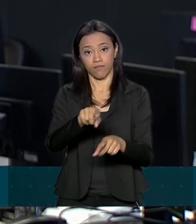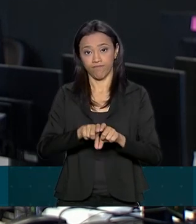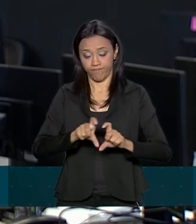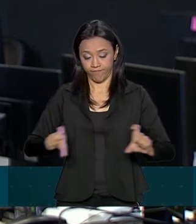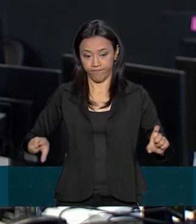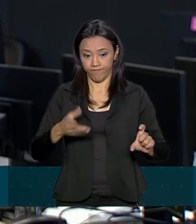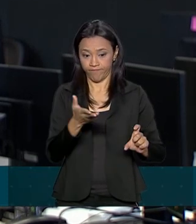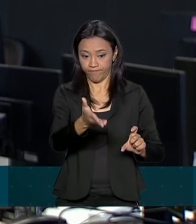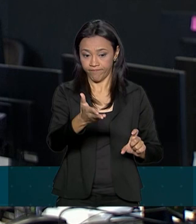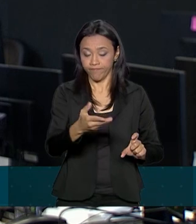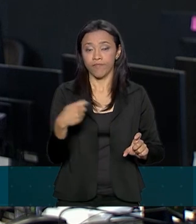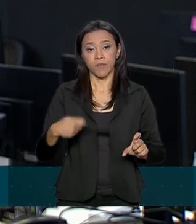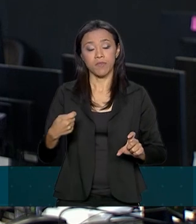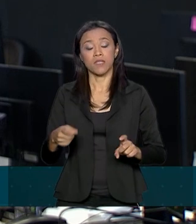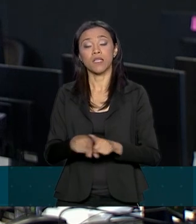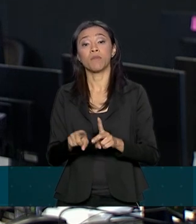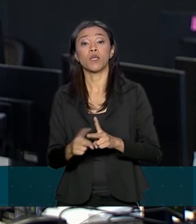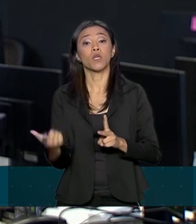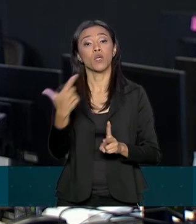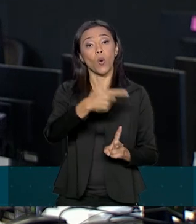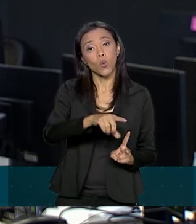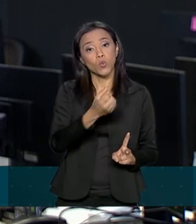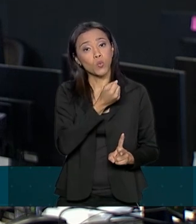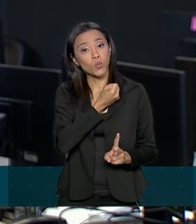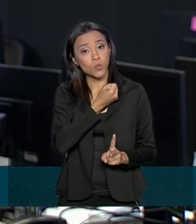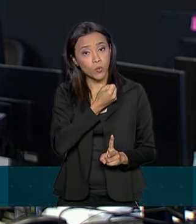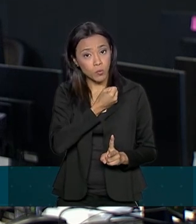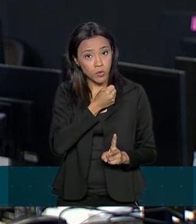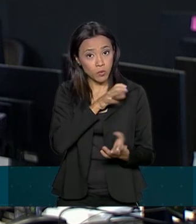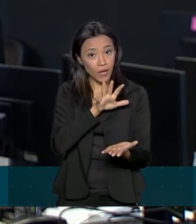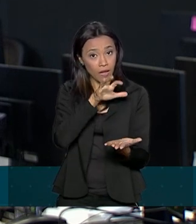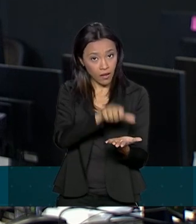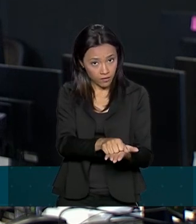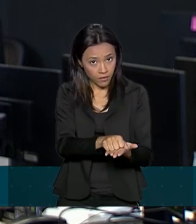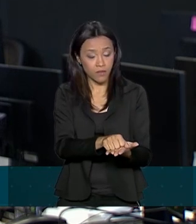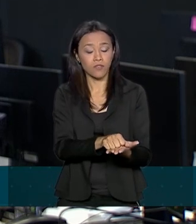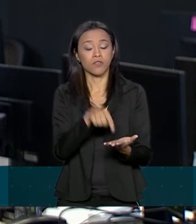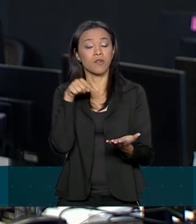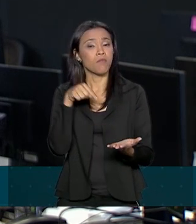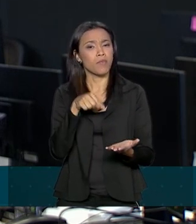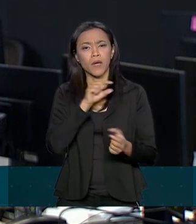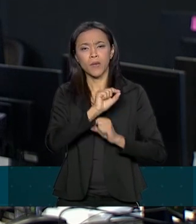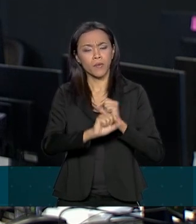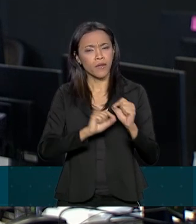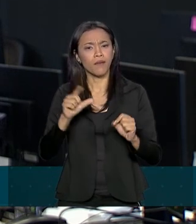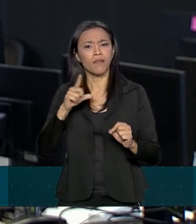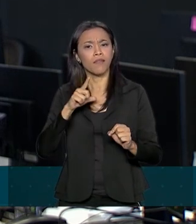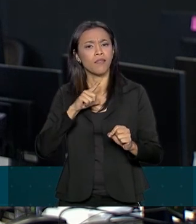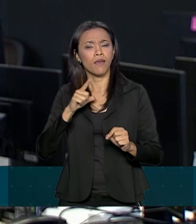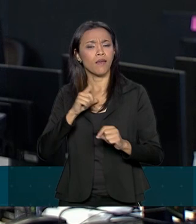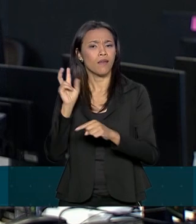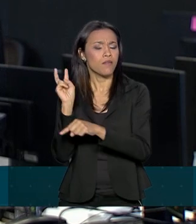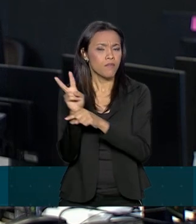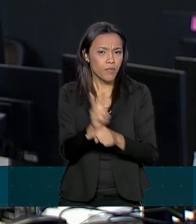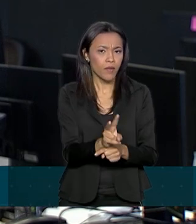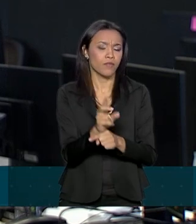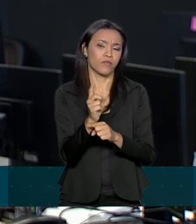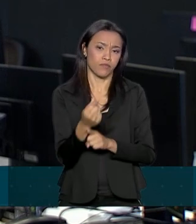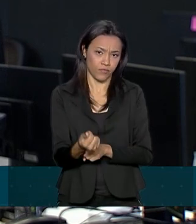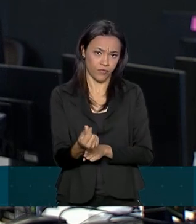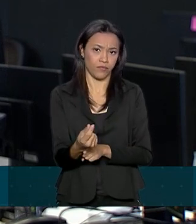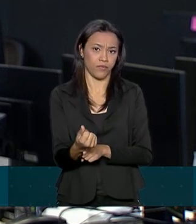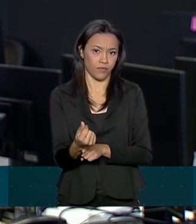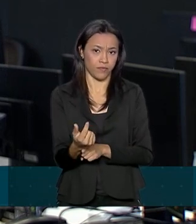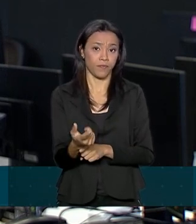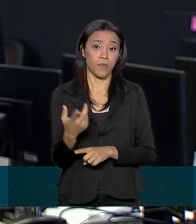número do cadastro ambiental rural que é exigido, por exemplo, para a concessão de crédito por instituições financeiras.